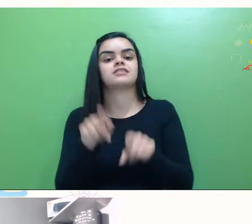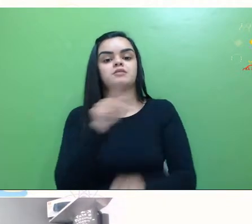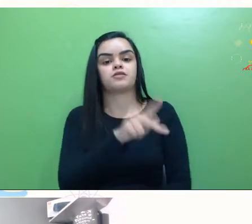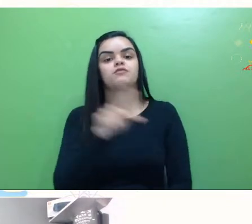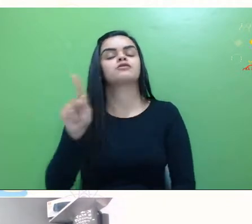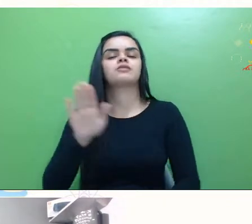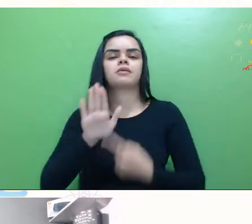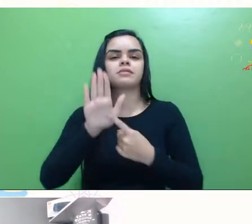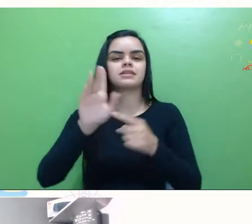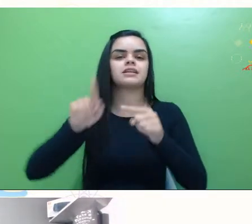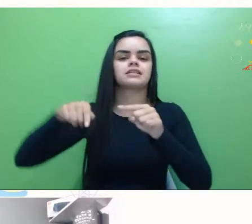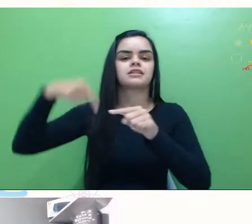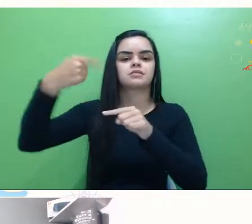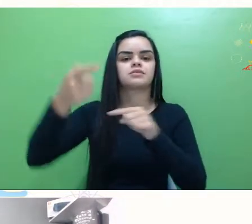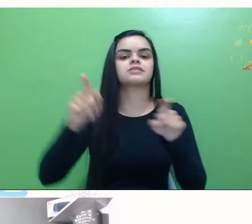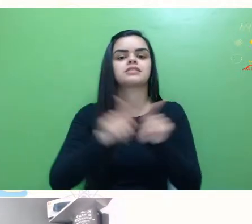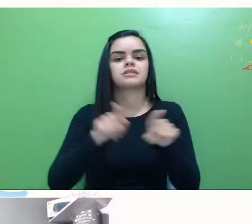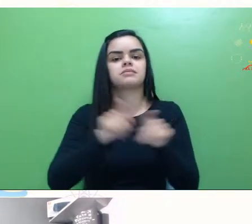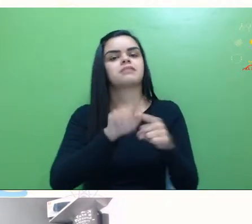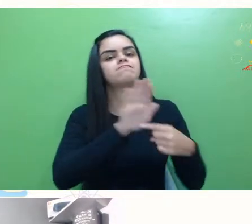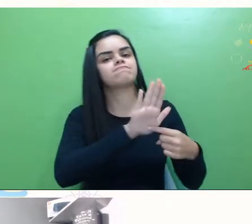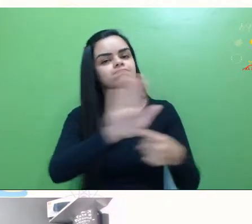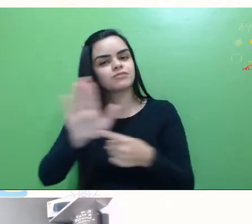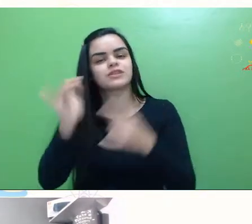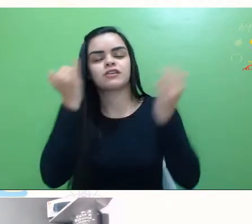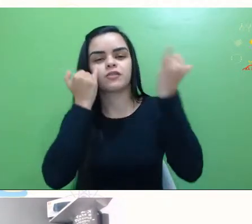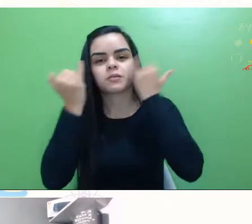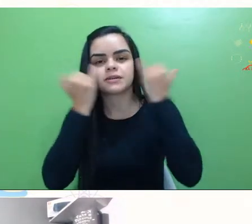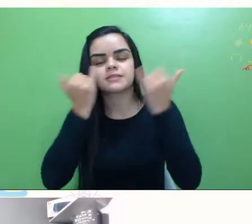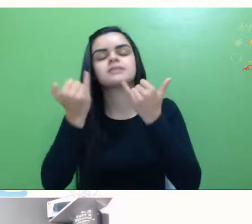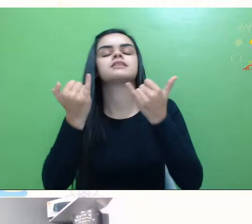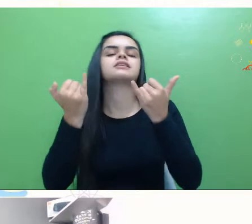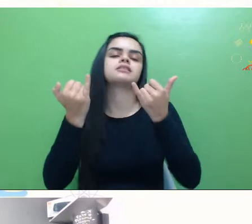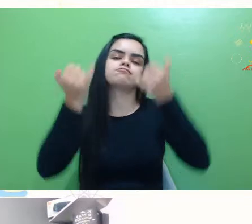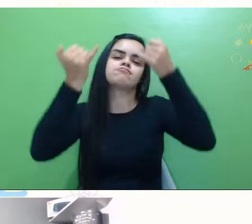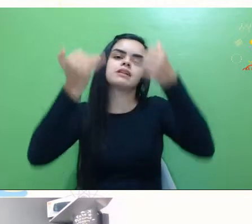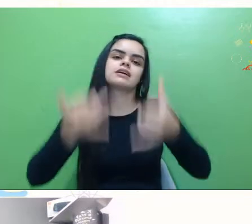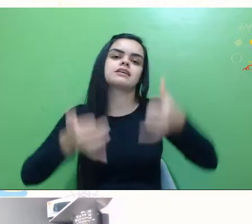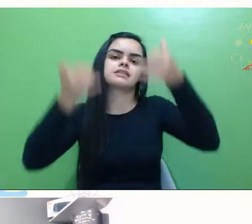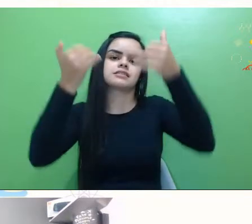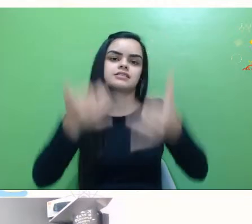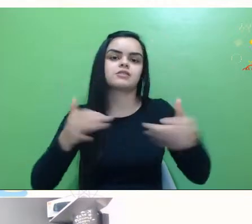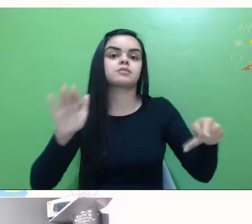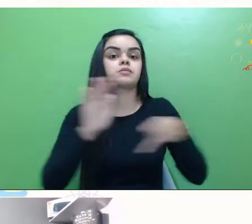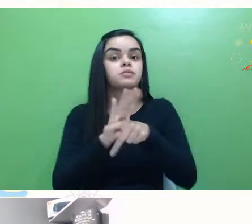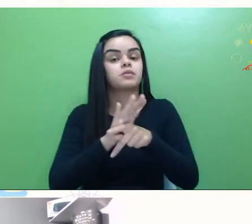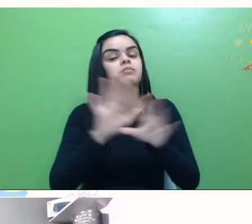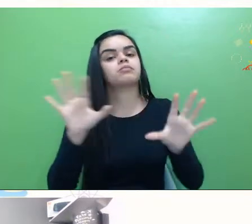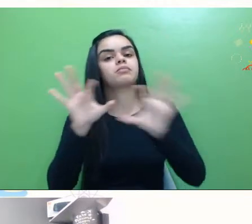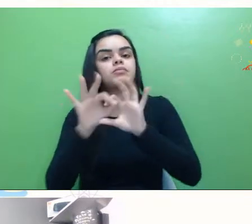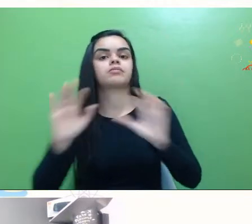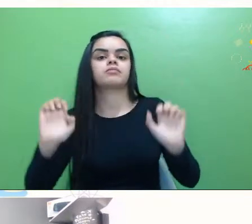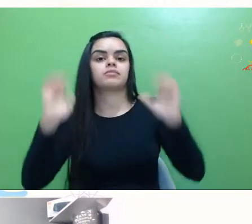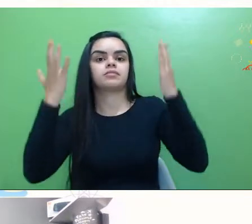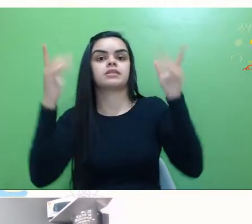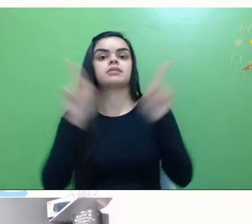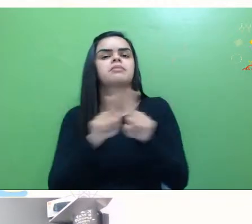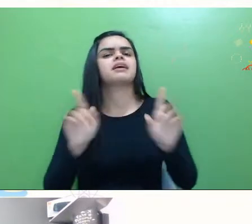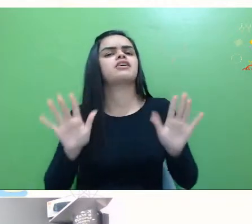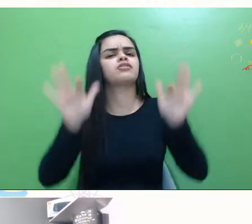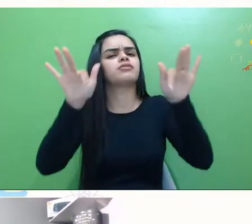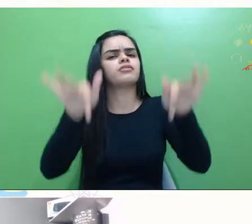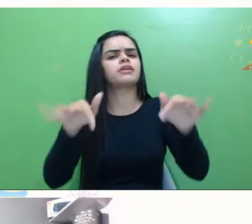que irão se apresentar na sequência e trarão mais informações diretamente ligadas ao evento, né, eu gostaria só de finalizar